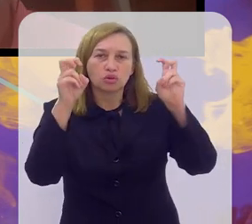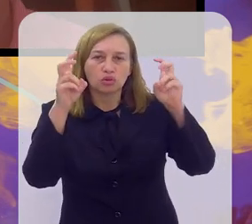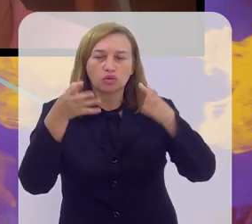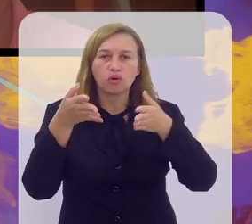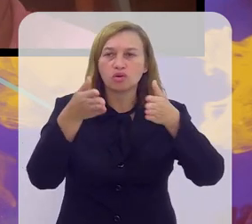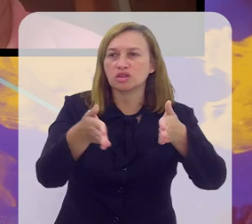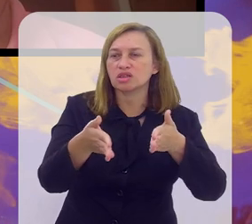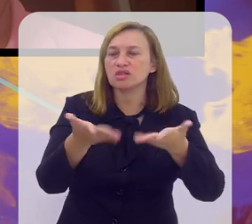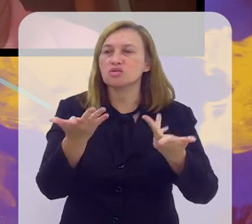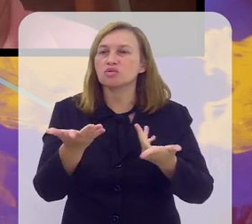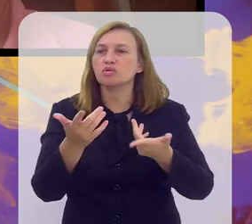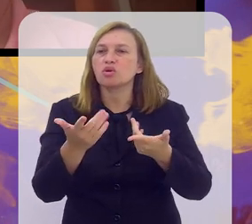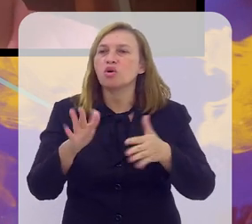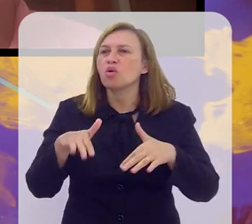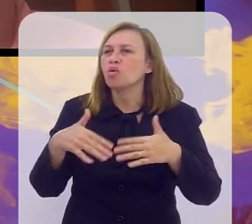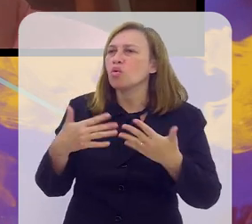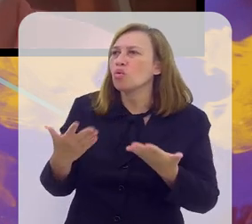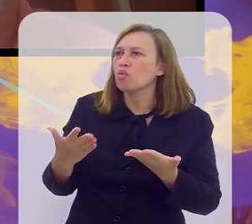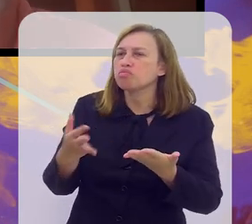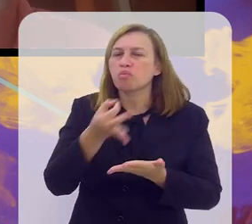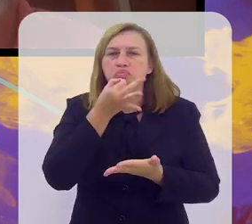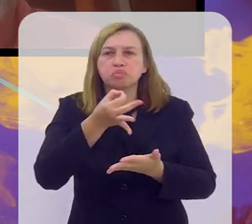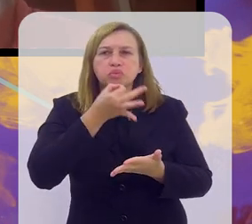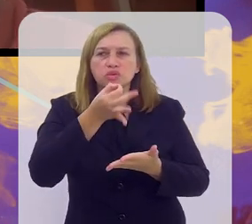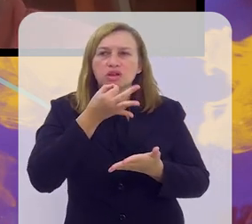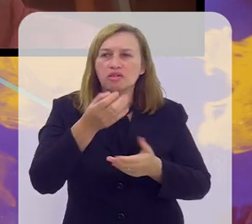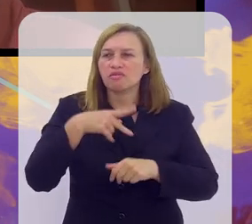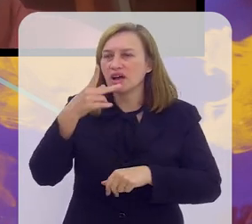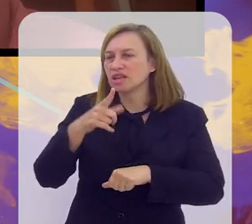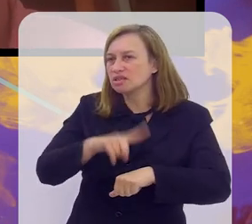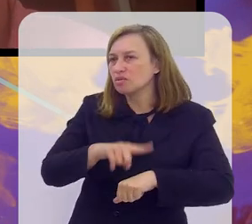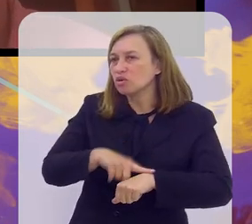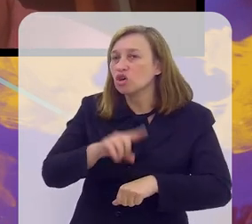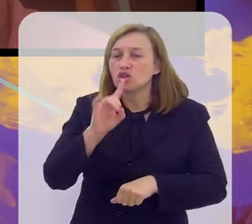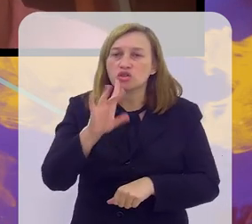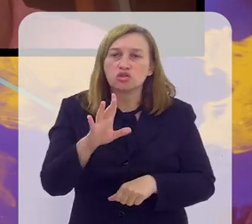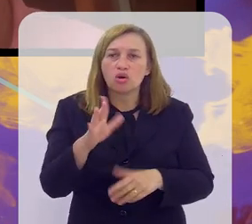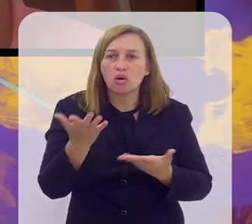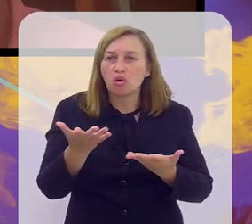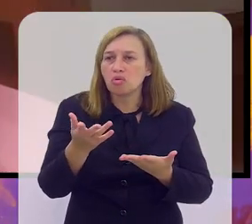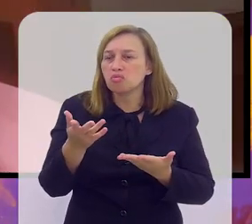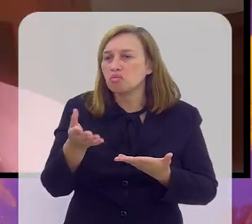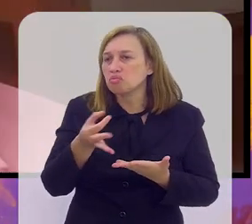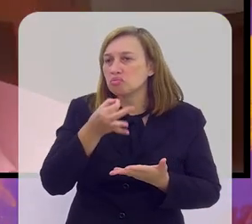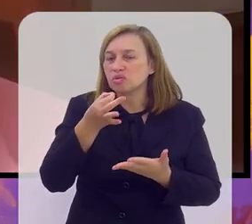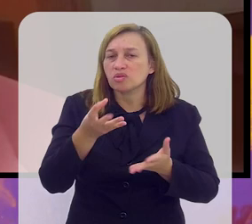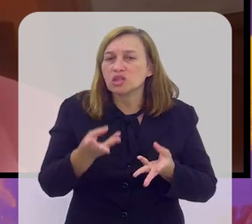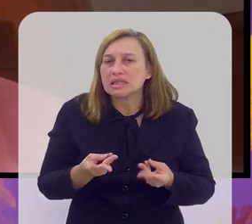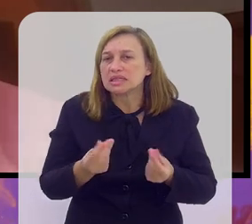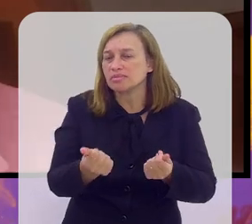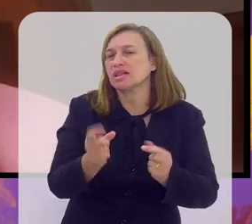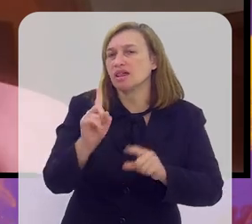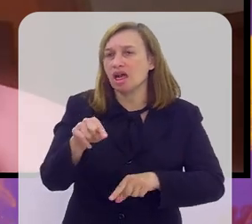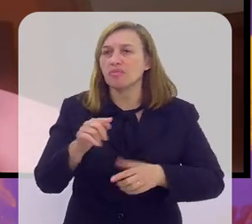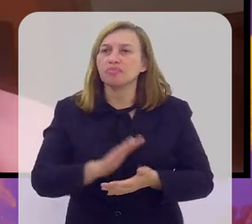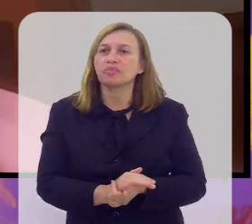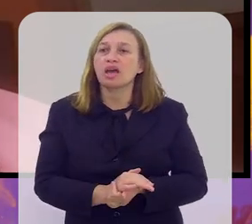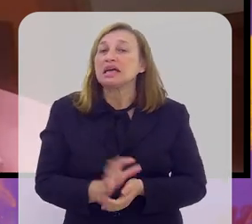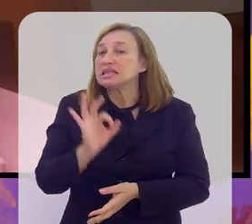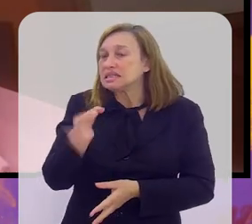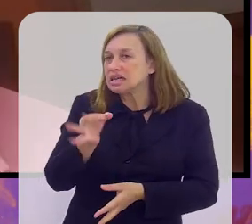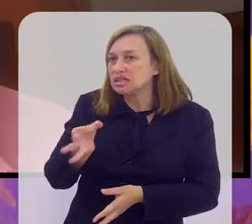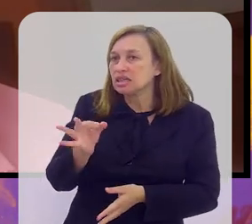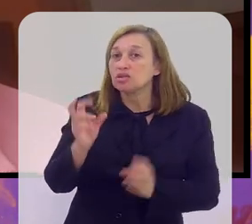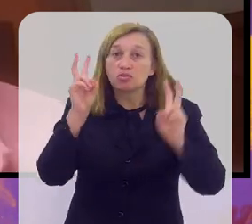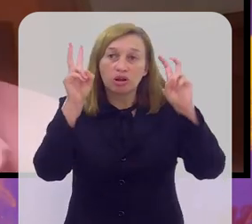constantemente. E, assim, qualquer opinião que eu trouxer nesse momento é apenas uma questão de feeling, de sensibilidade, né? Para a gente